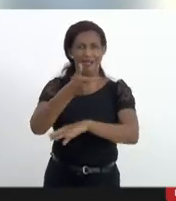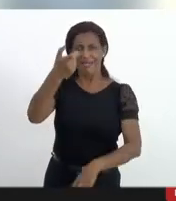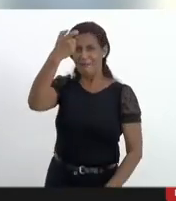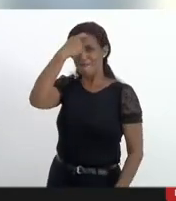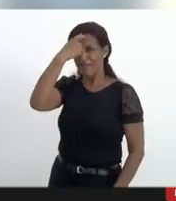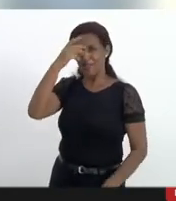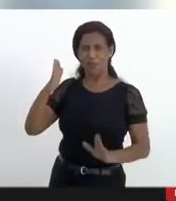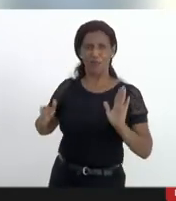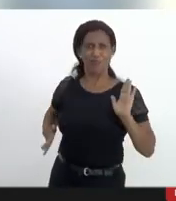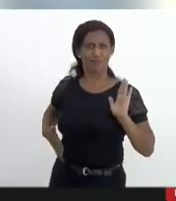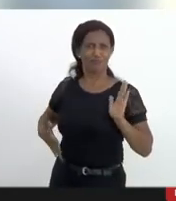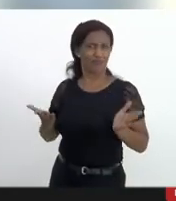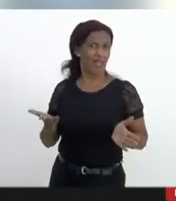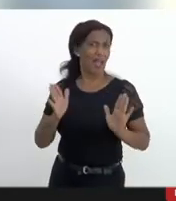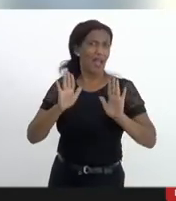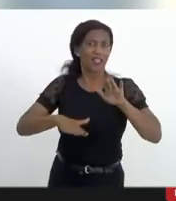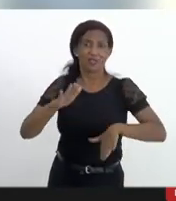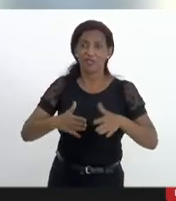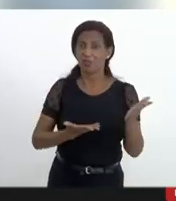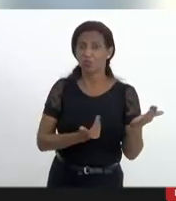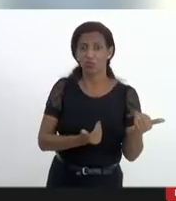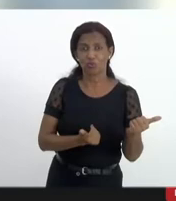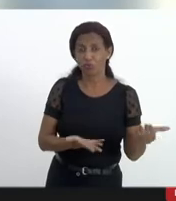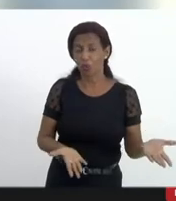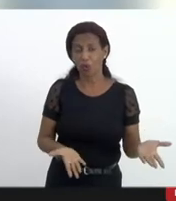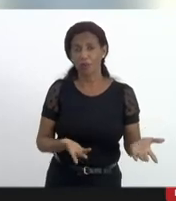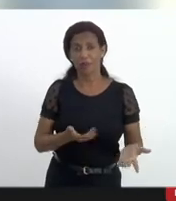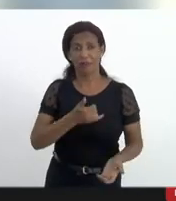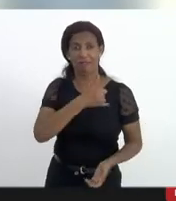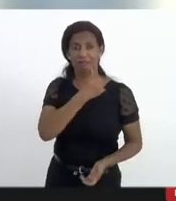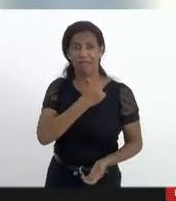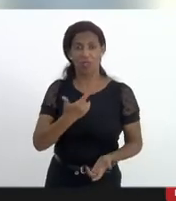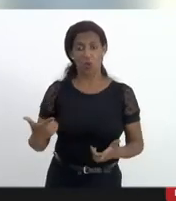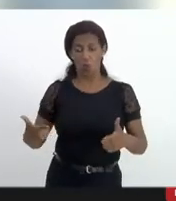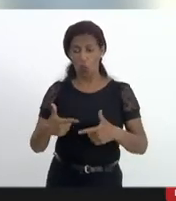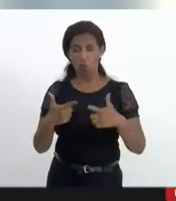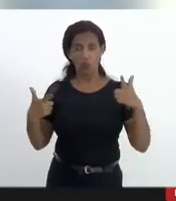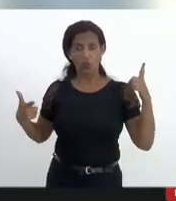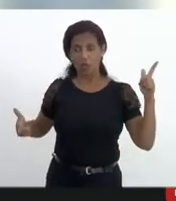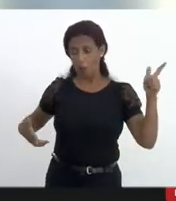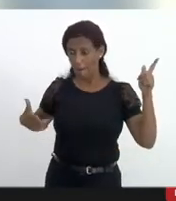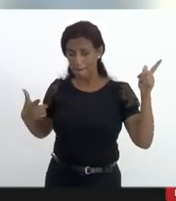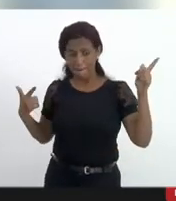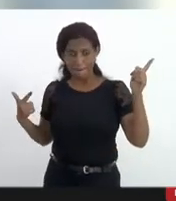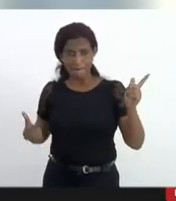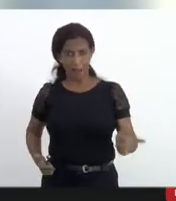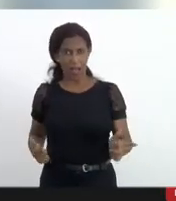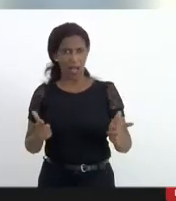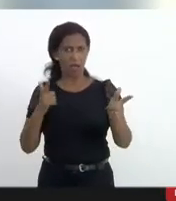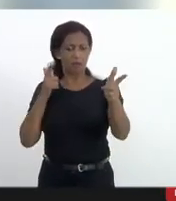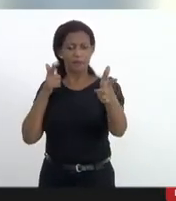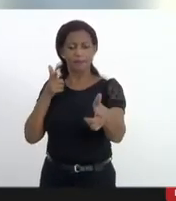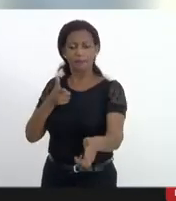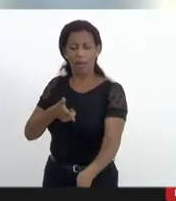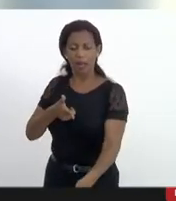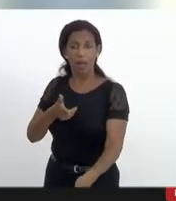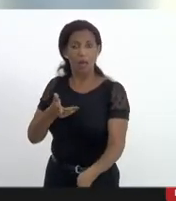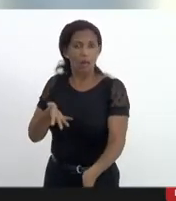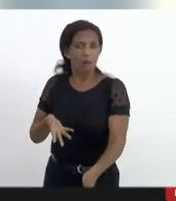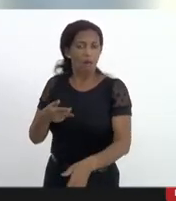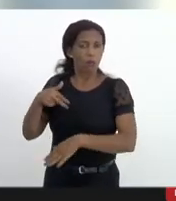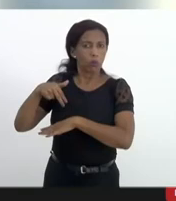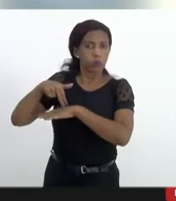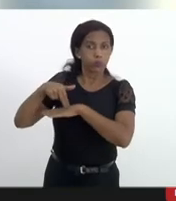criminoso que às vezes é um jovem pouca idade com um fuzil de assalto na mão bem posicionado no alto de uma comunidade